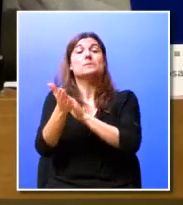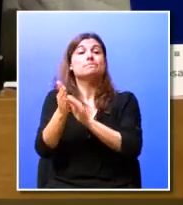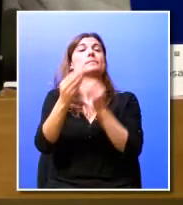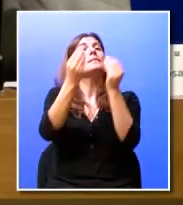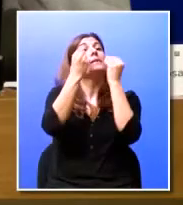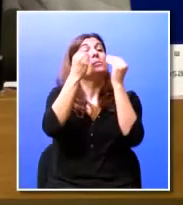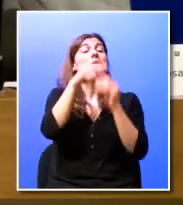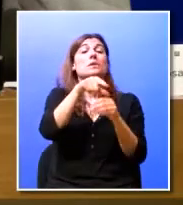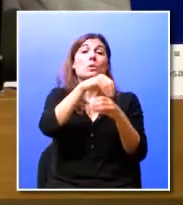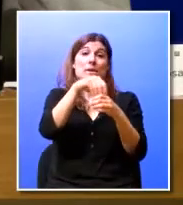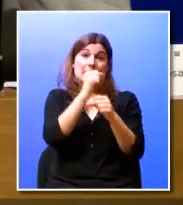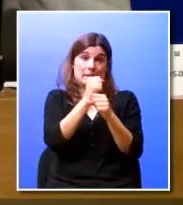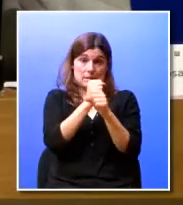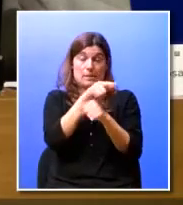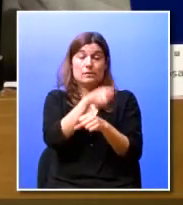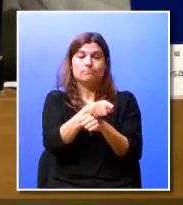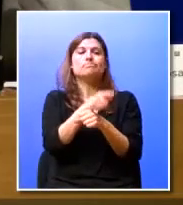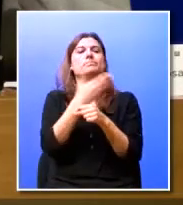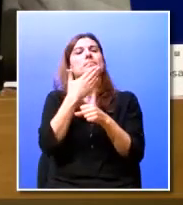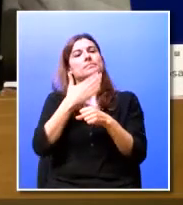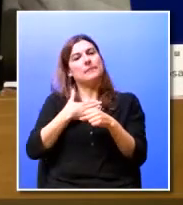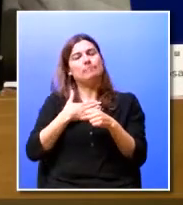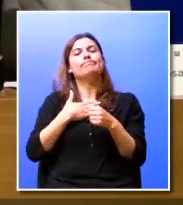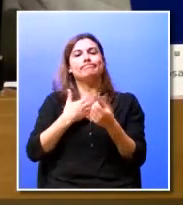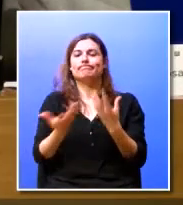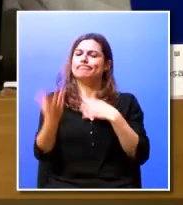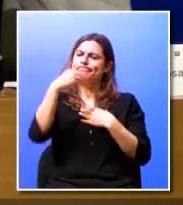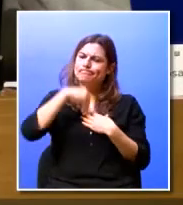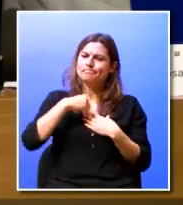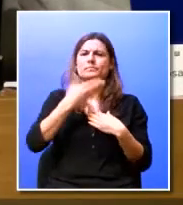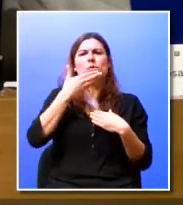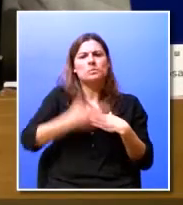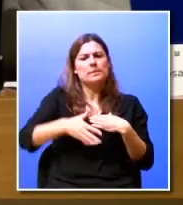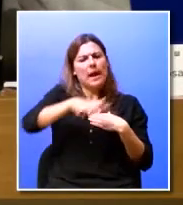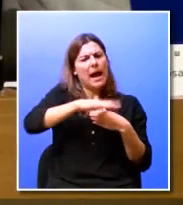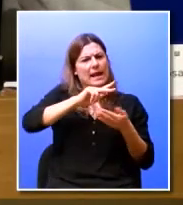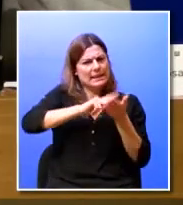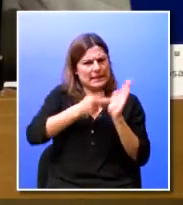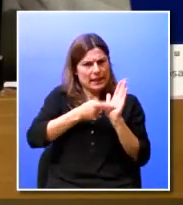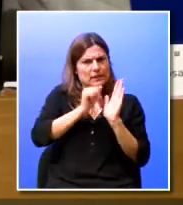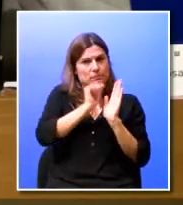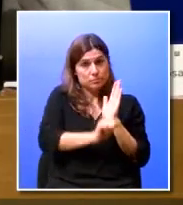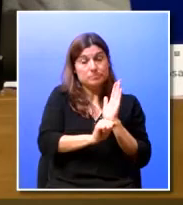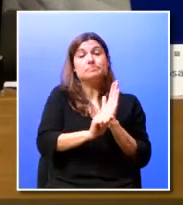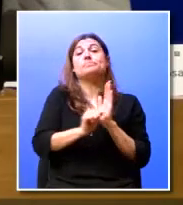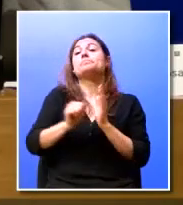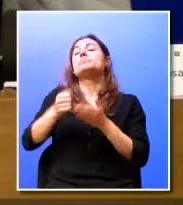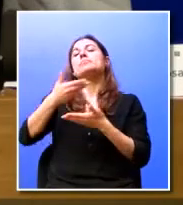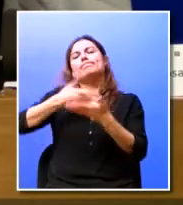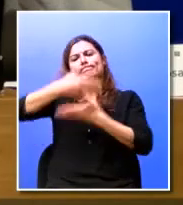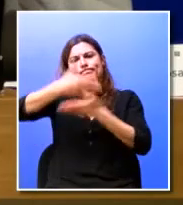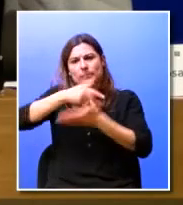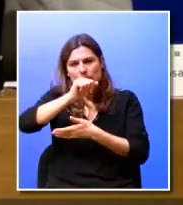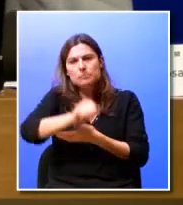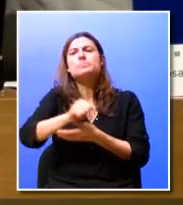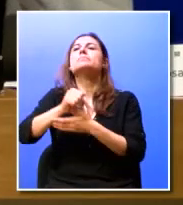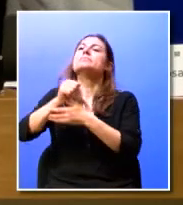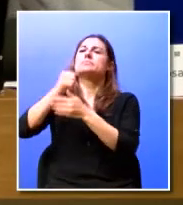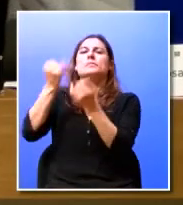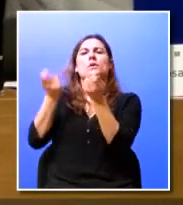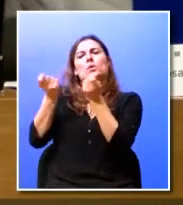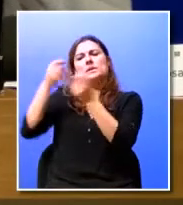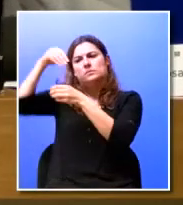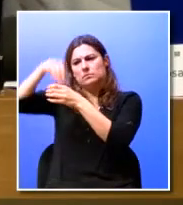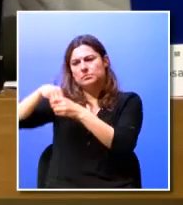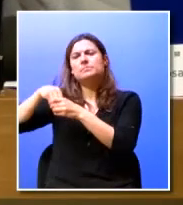então, a aquisição e o desenvolvimento de competências técnicas, relacionais, relacionais, organizacionais e de